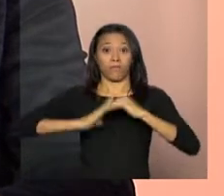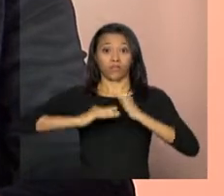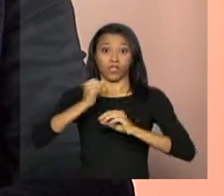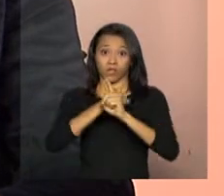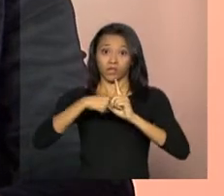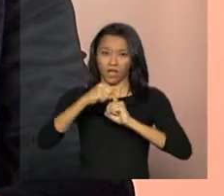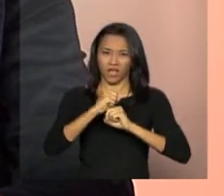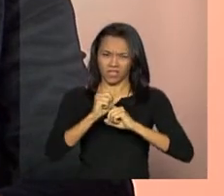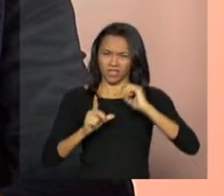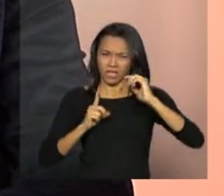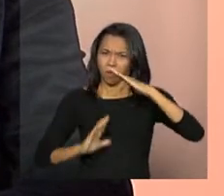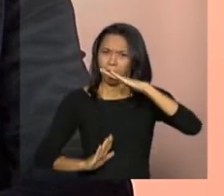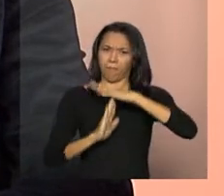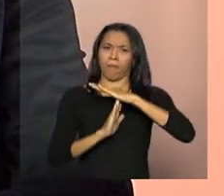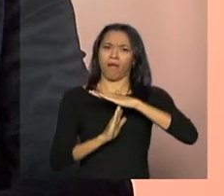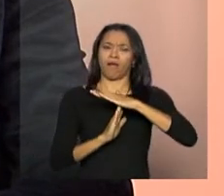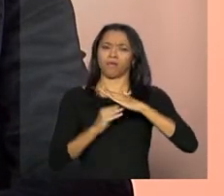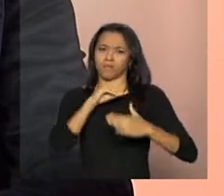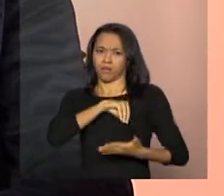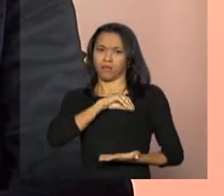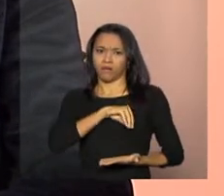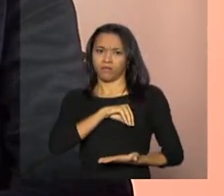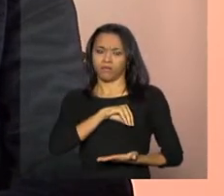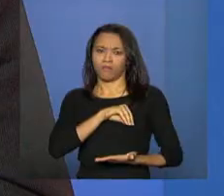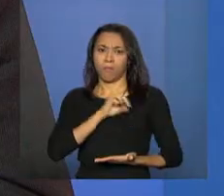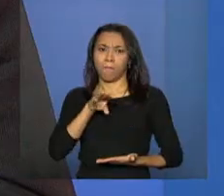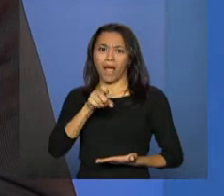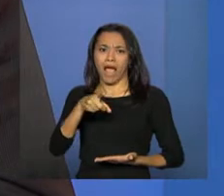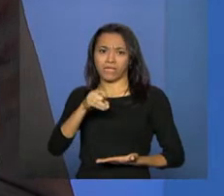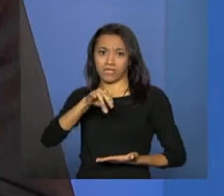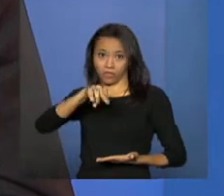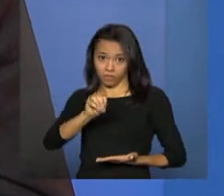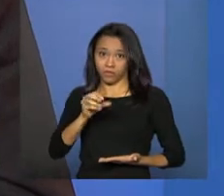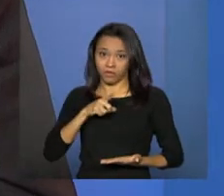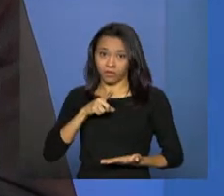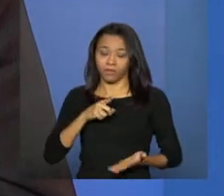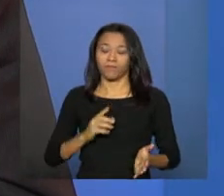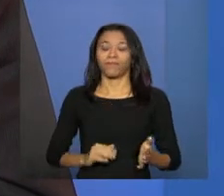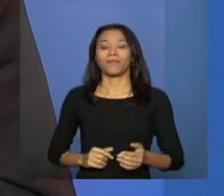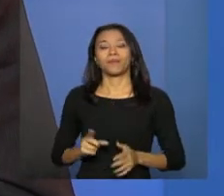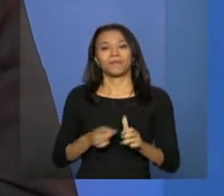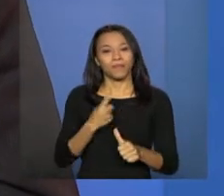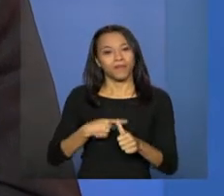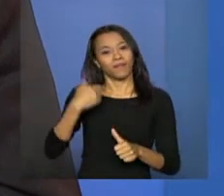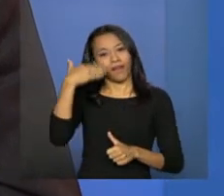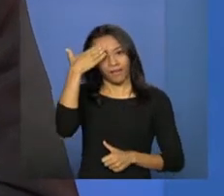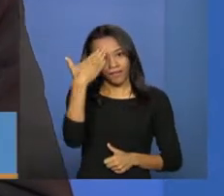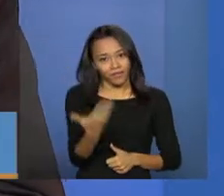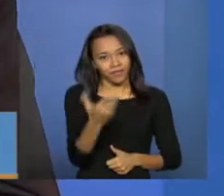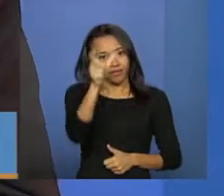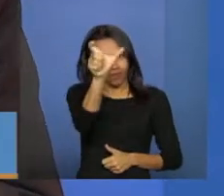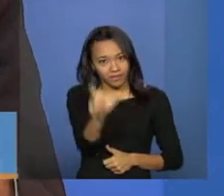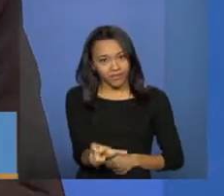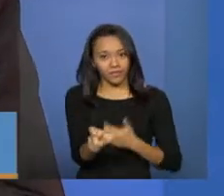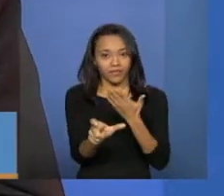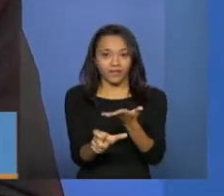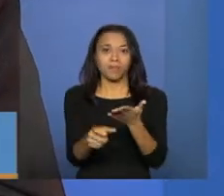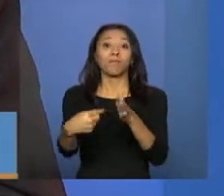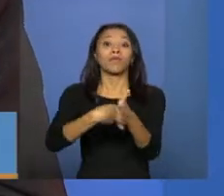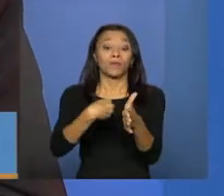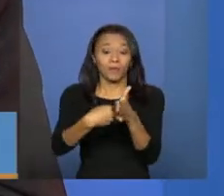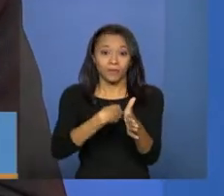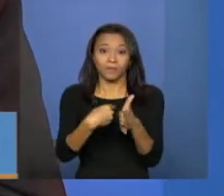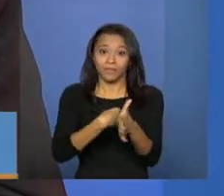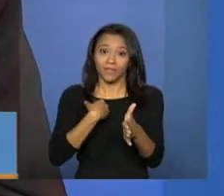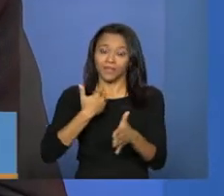um valor máximo para o salário? Bom, primeiro, agradecer o João Antonino aí a pergunta e